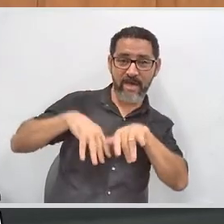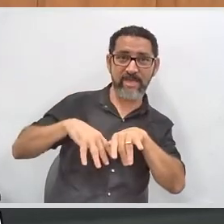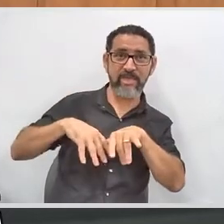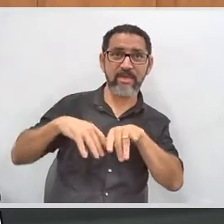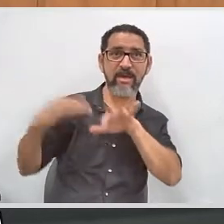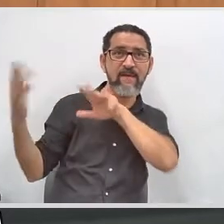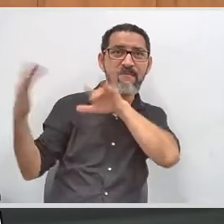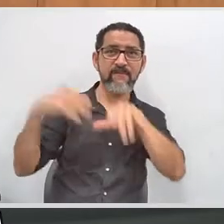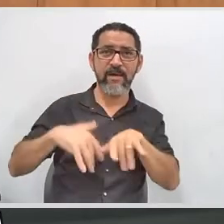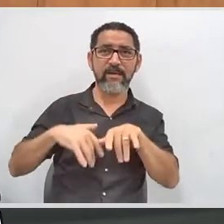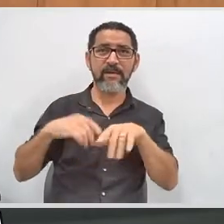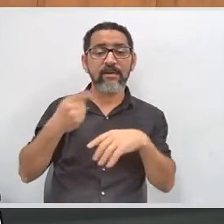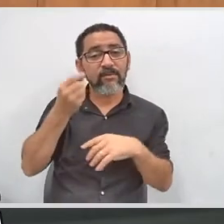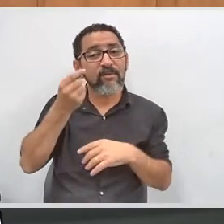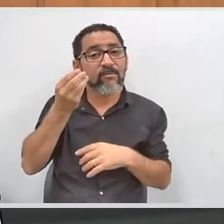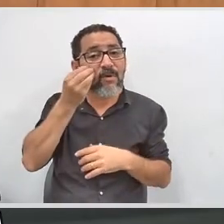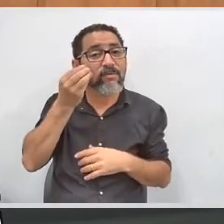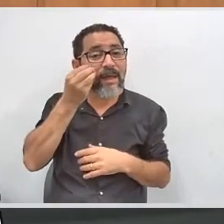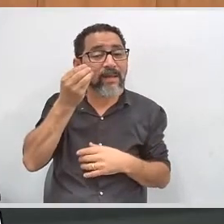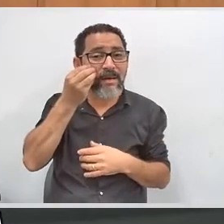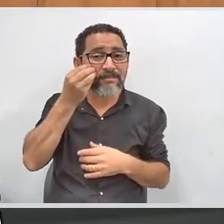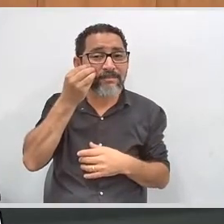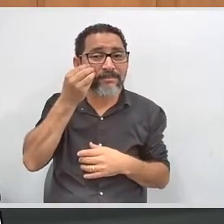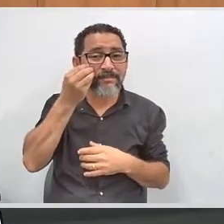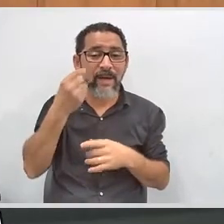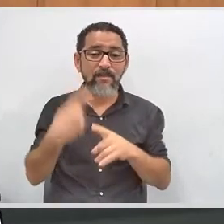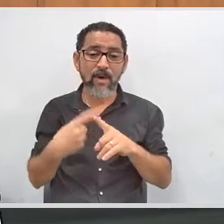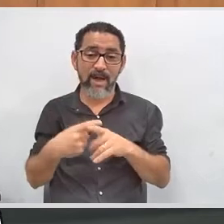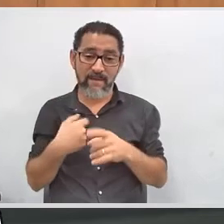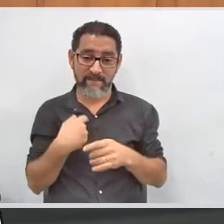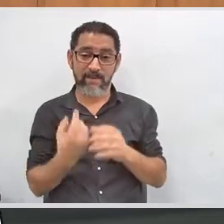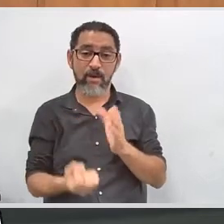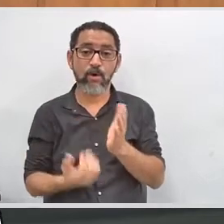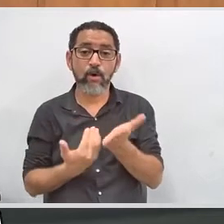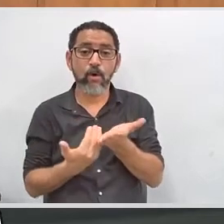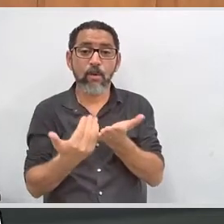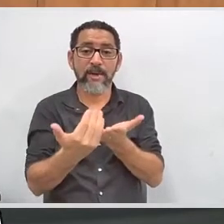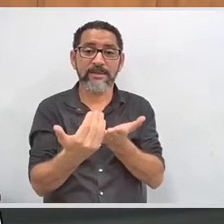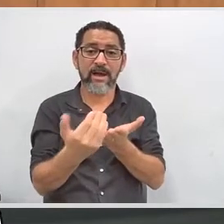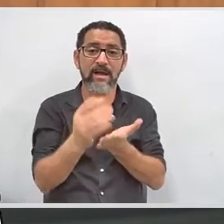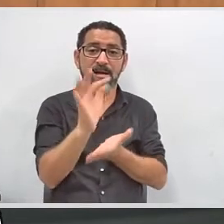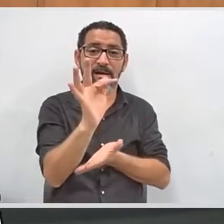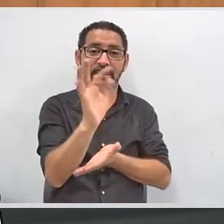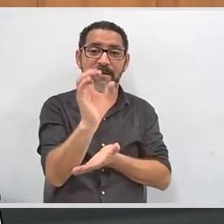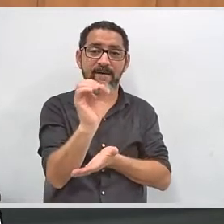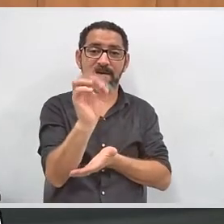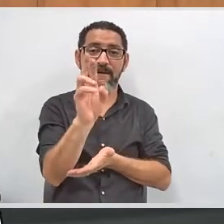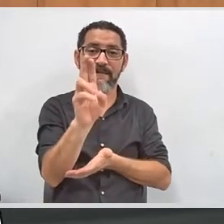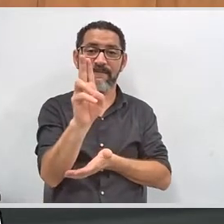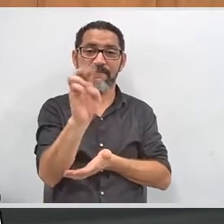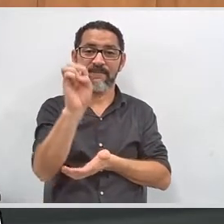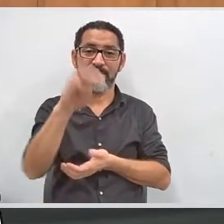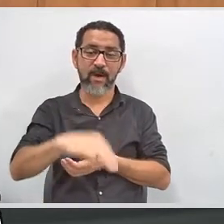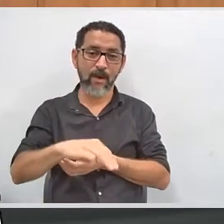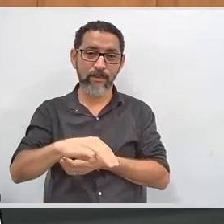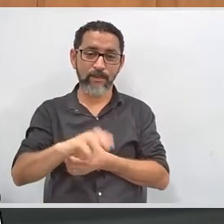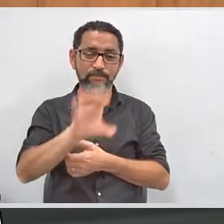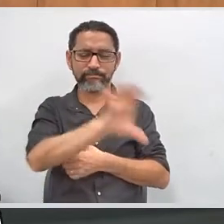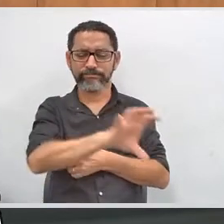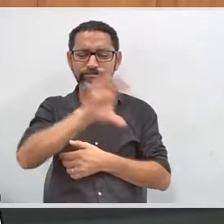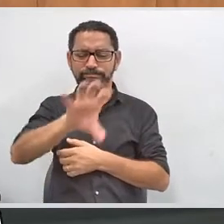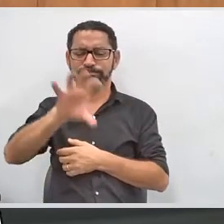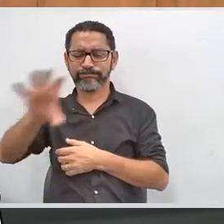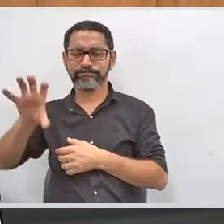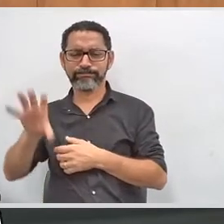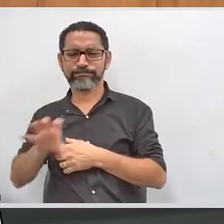agora no movimento apaiano, nós estamos fazendo chamados fóruns locais, fóruns regionais, que vai culminar com o fórum estadual em Posto de Caldas